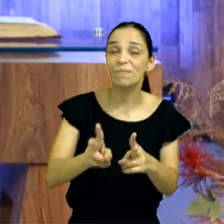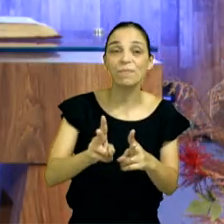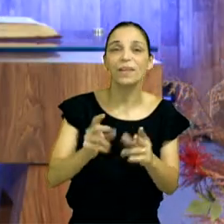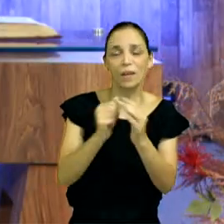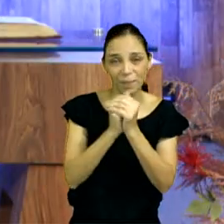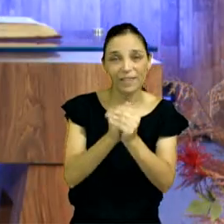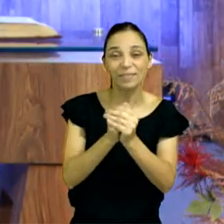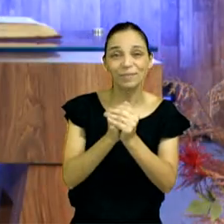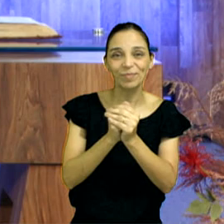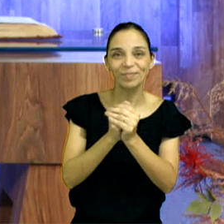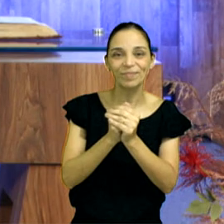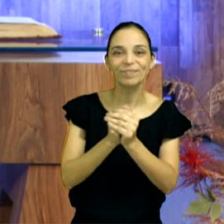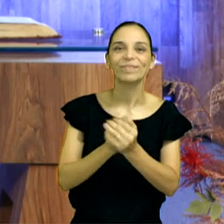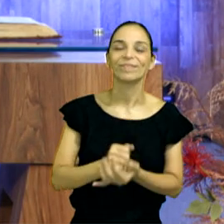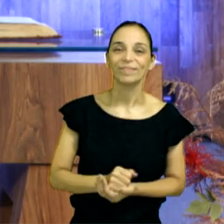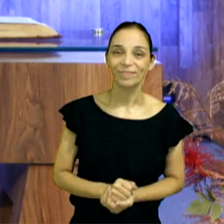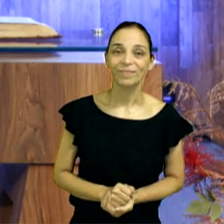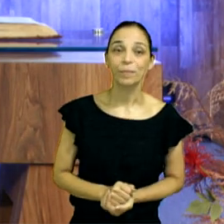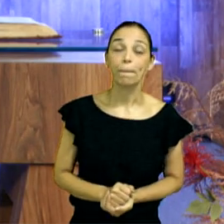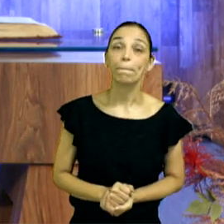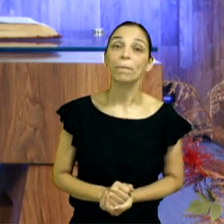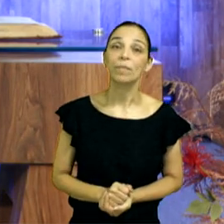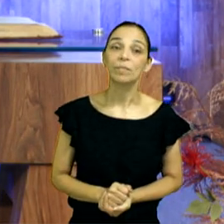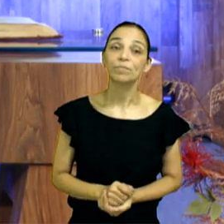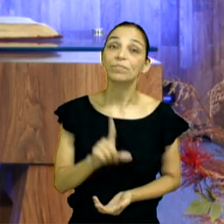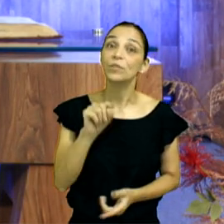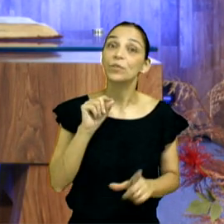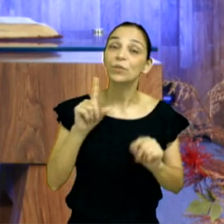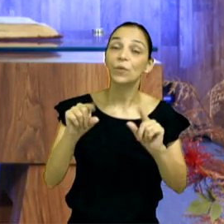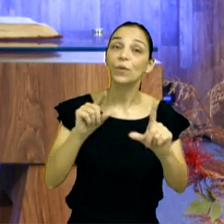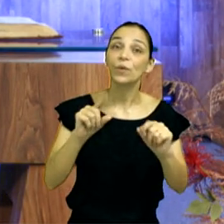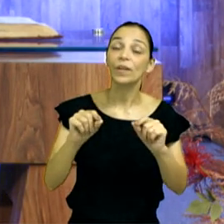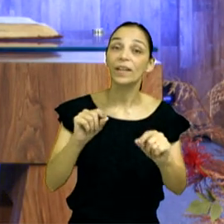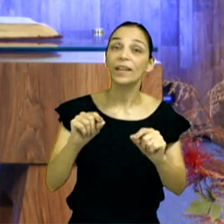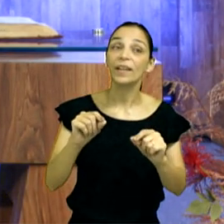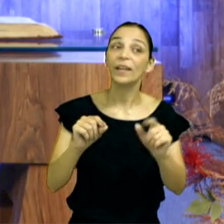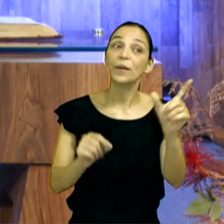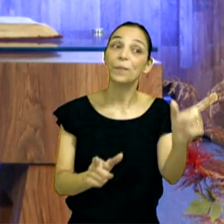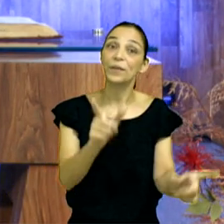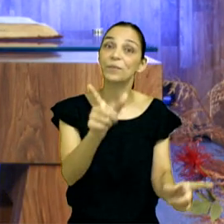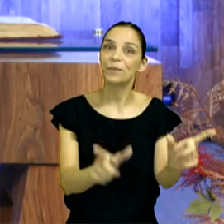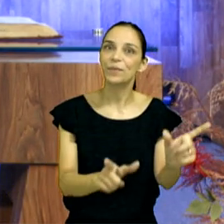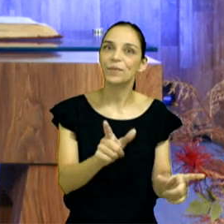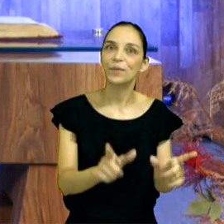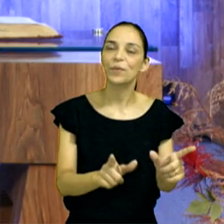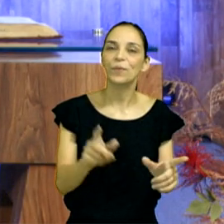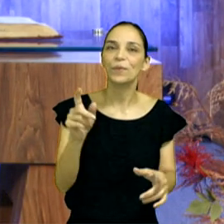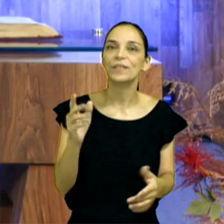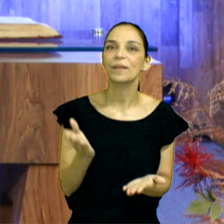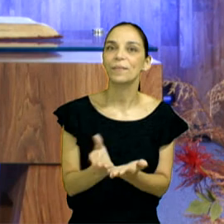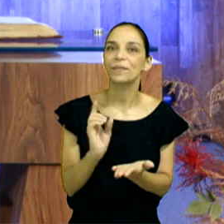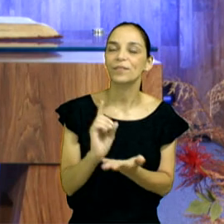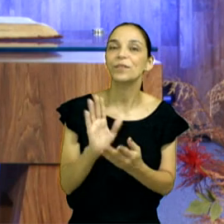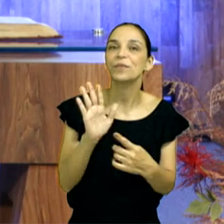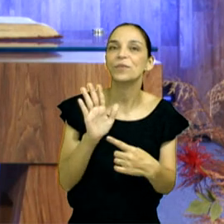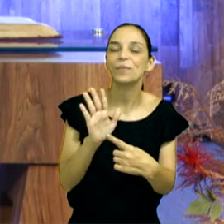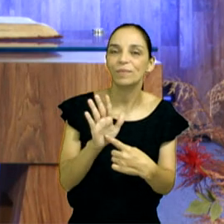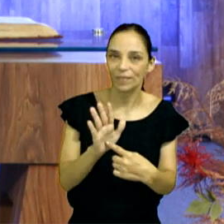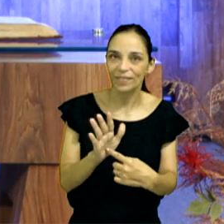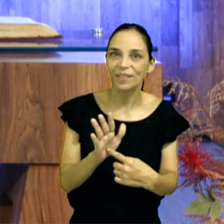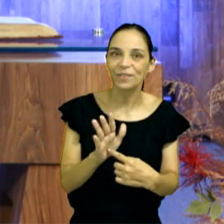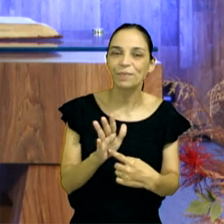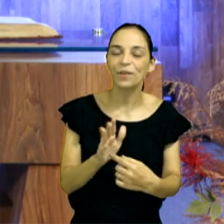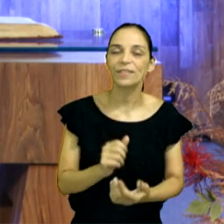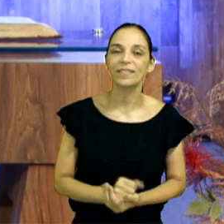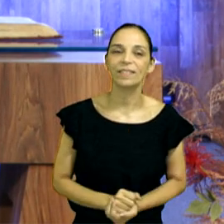Amém? E eu escolhi alguns personagens aqui nesta última parte para nós